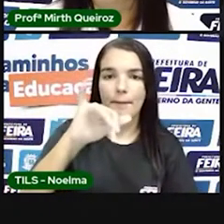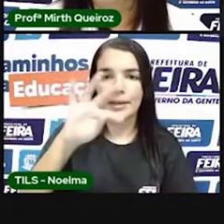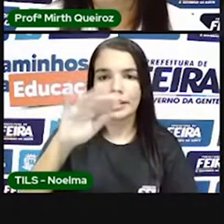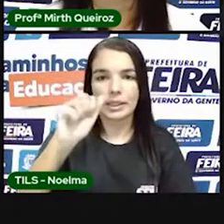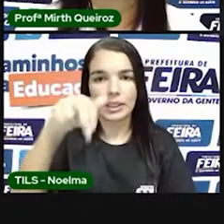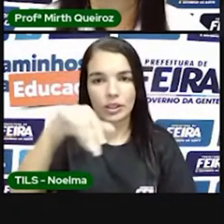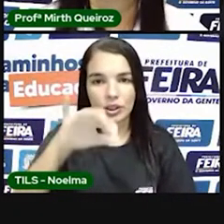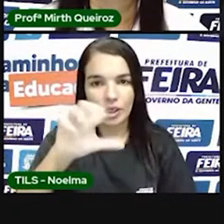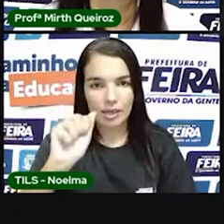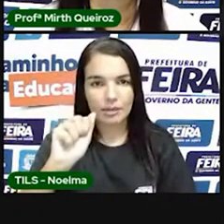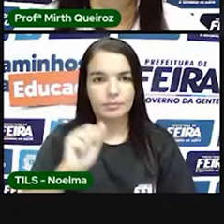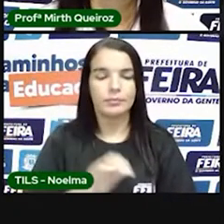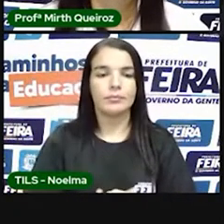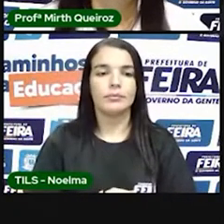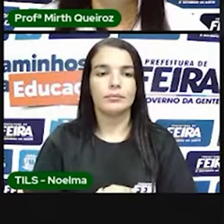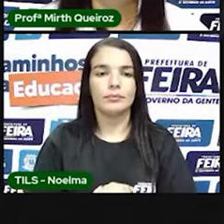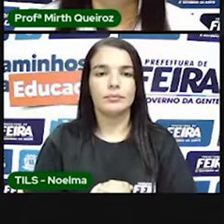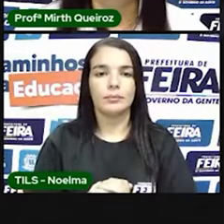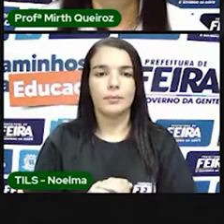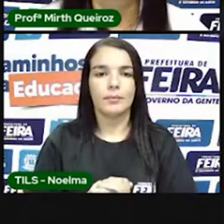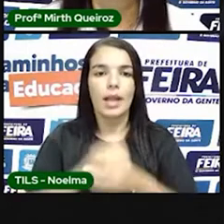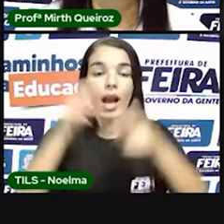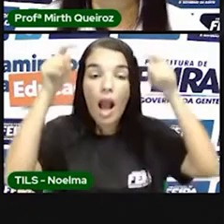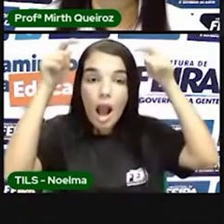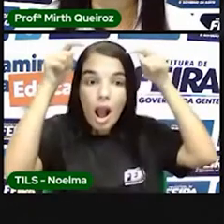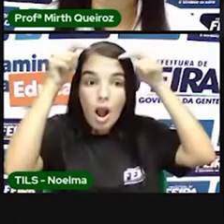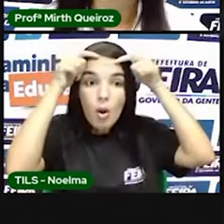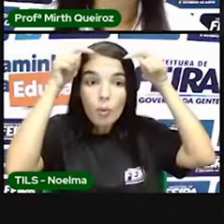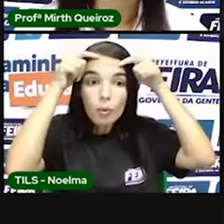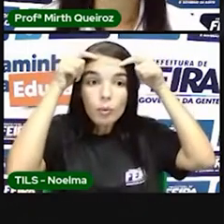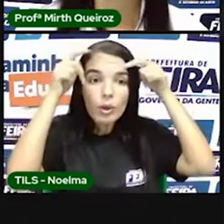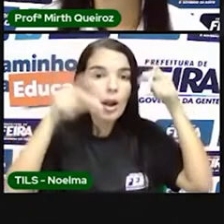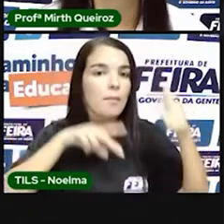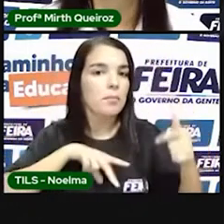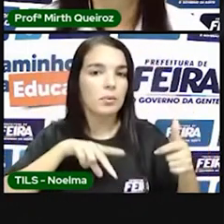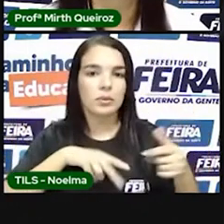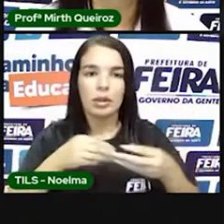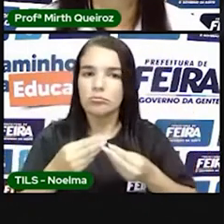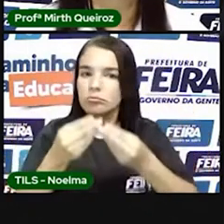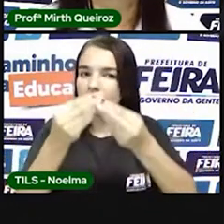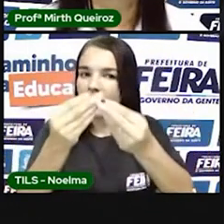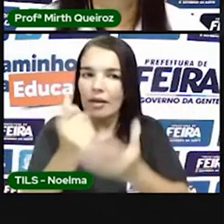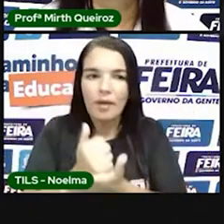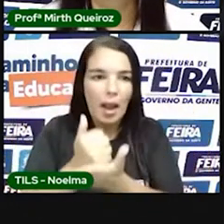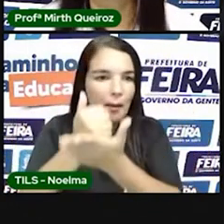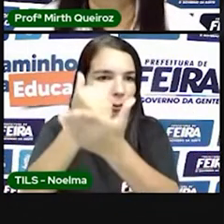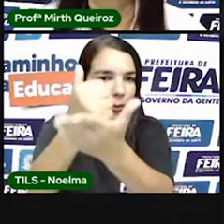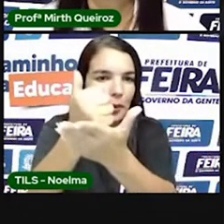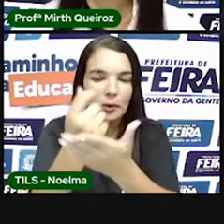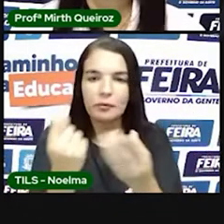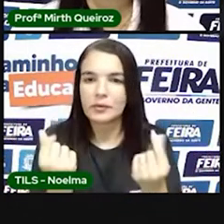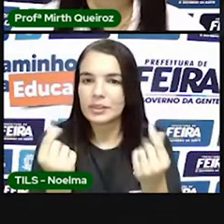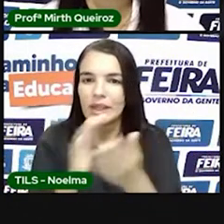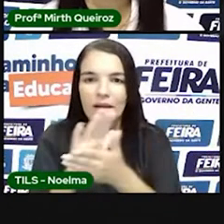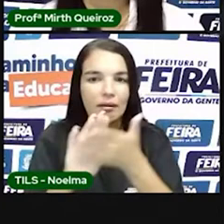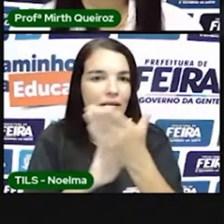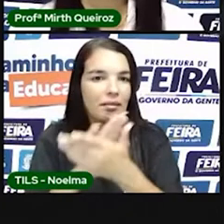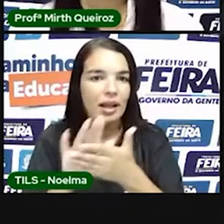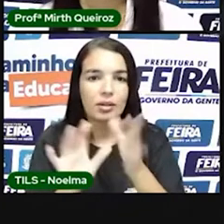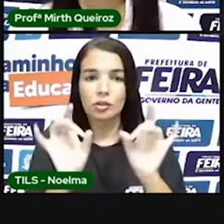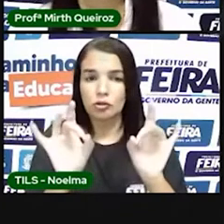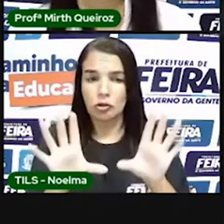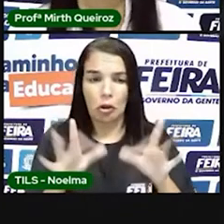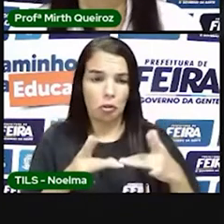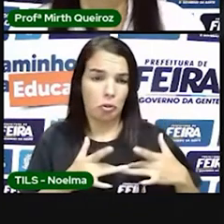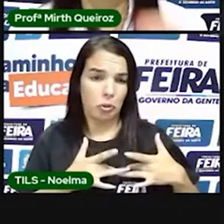terra, tá? A coroa portuguesa não dava nenhum tipo de auxílio financeiro. Simplesmente ele deu ali,